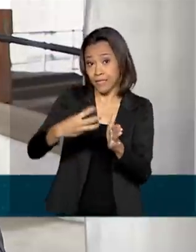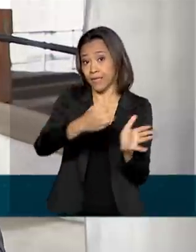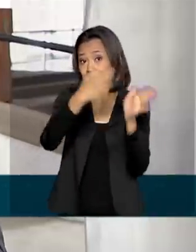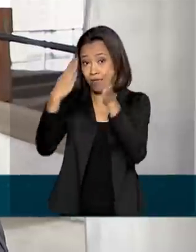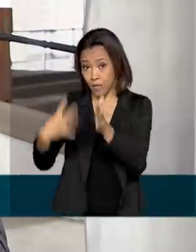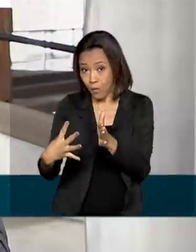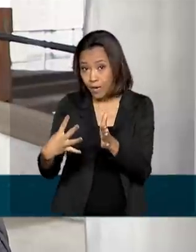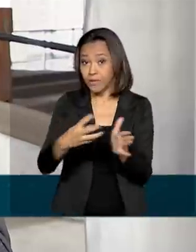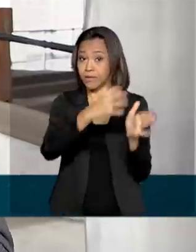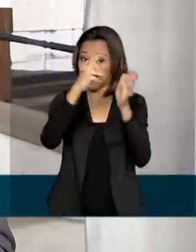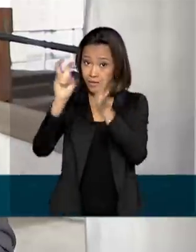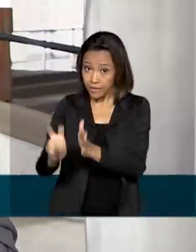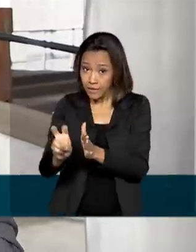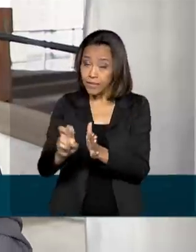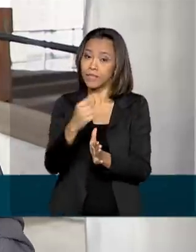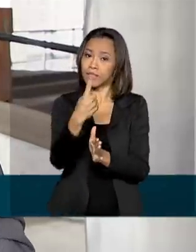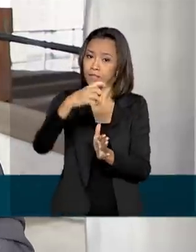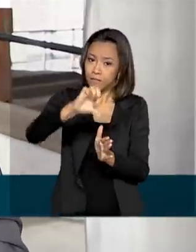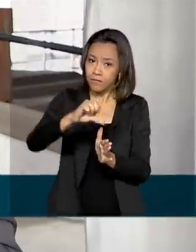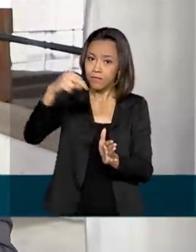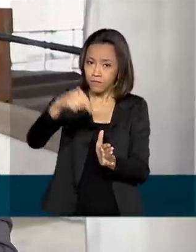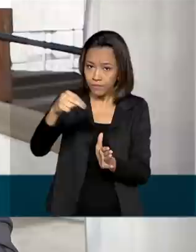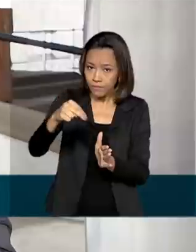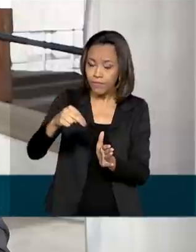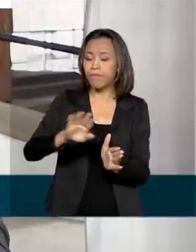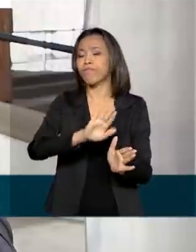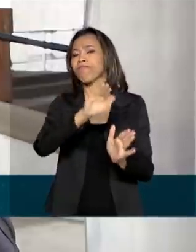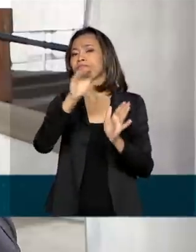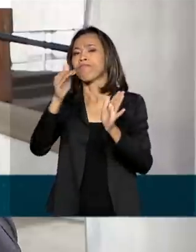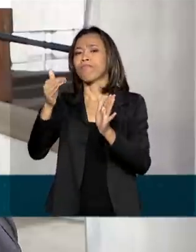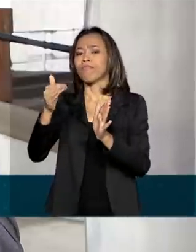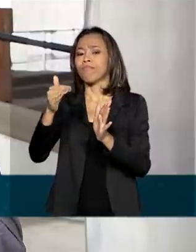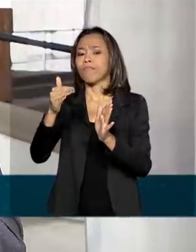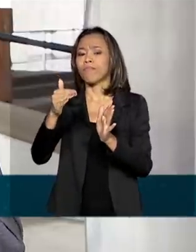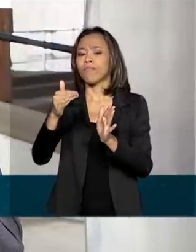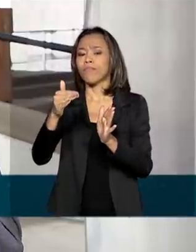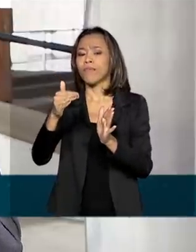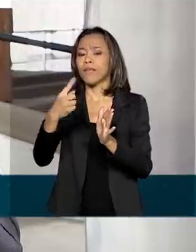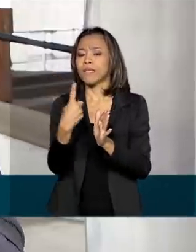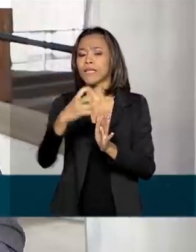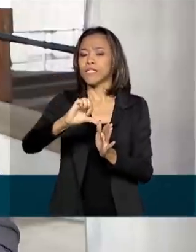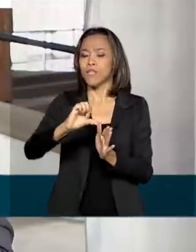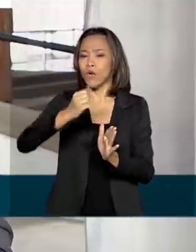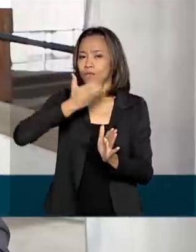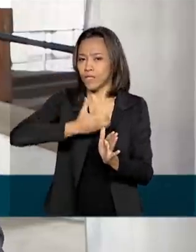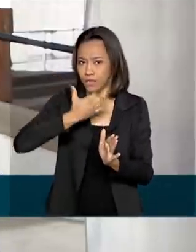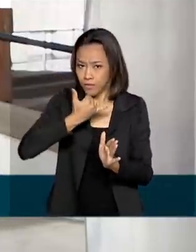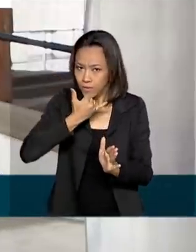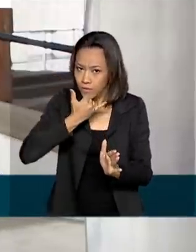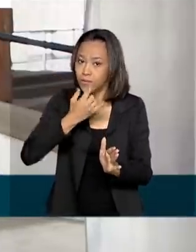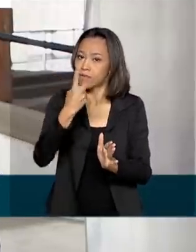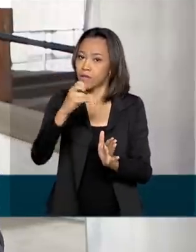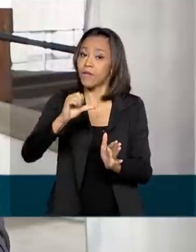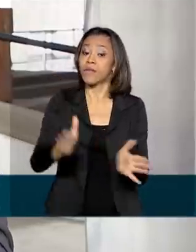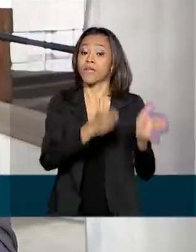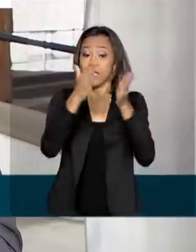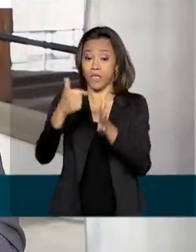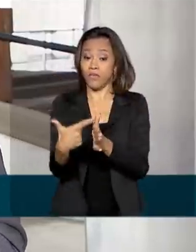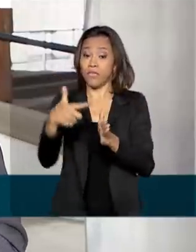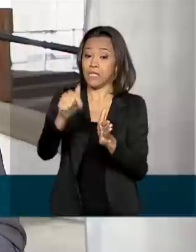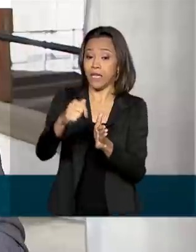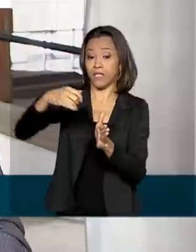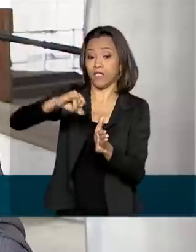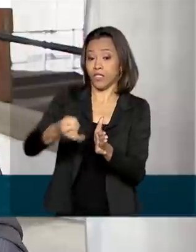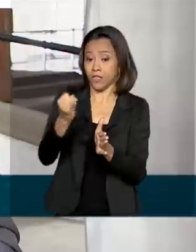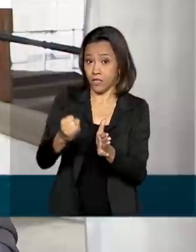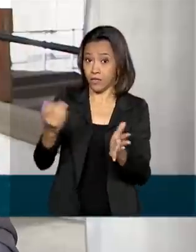quinta parcelas entre 19 de novembro e 27 de janeiro. E hoje, quinta